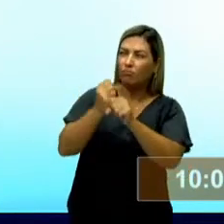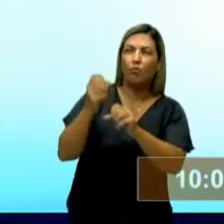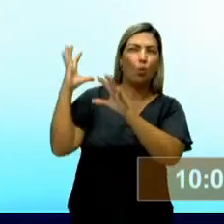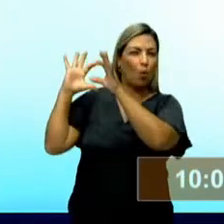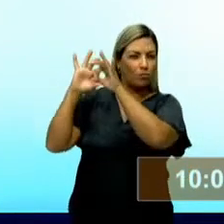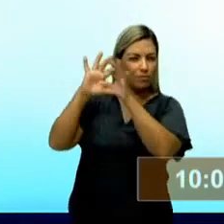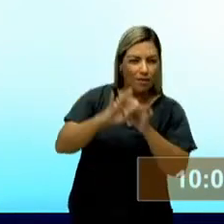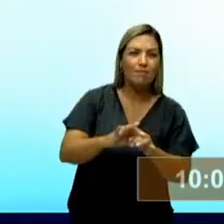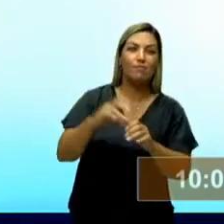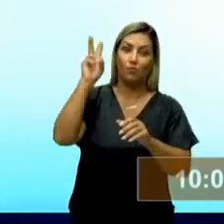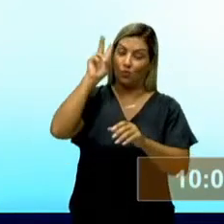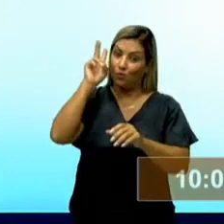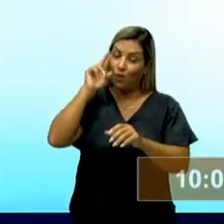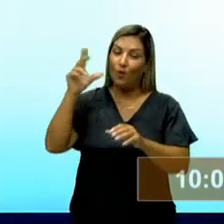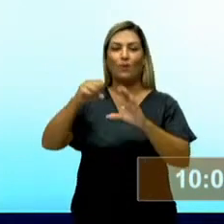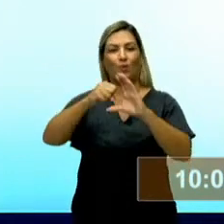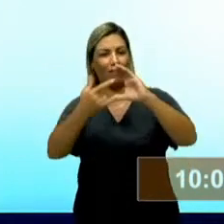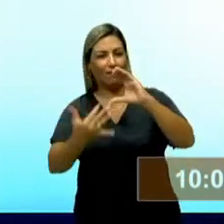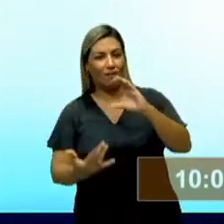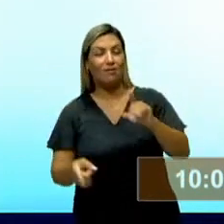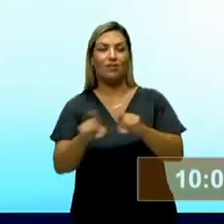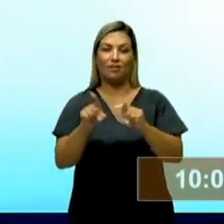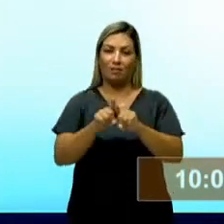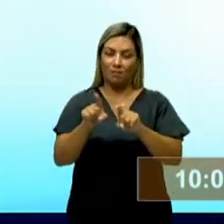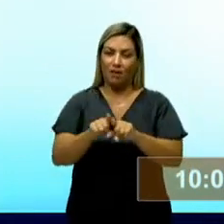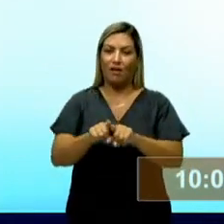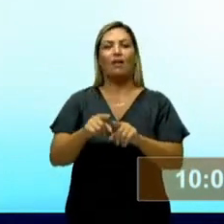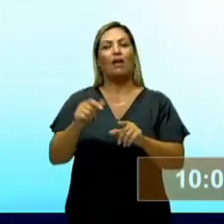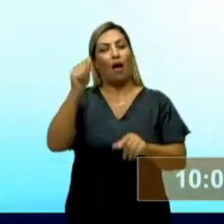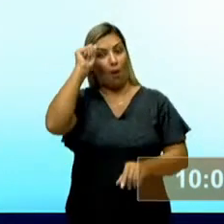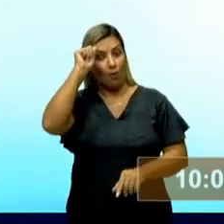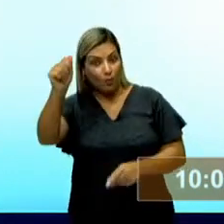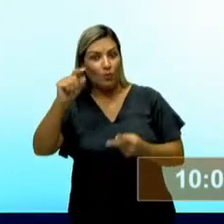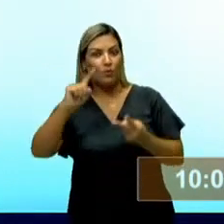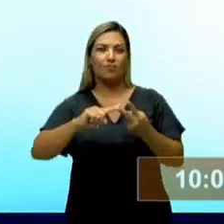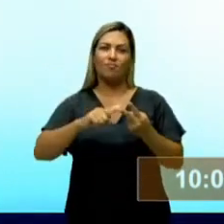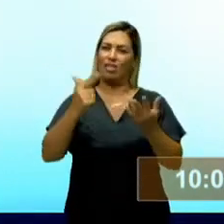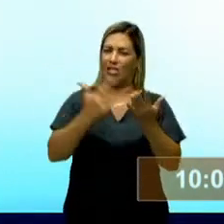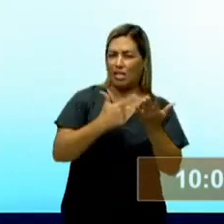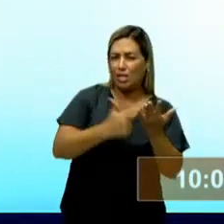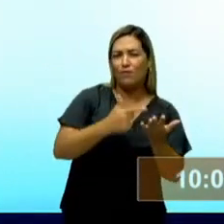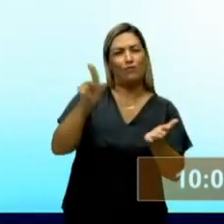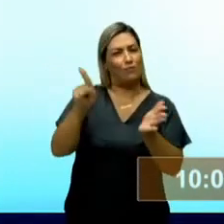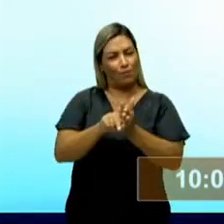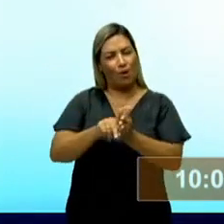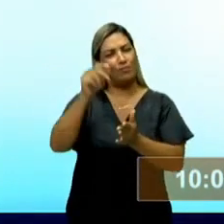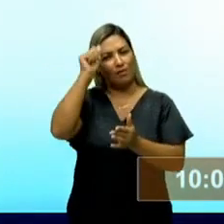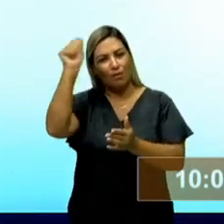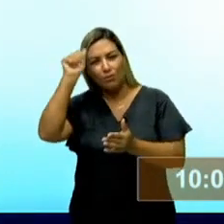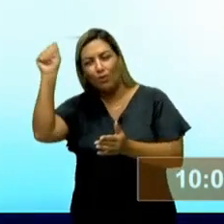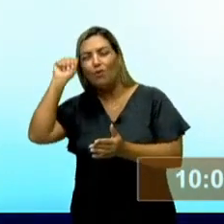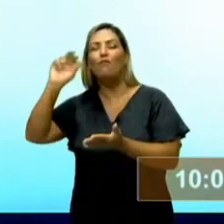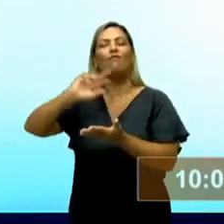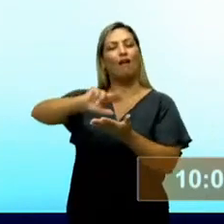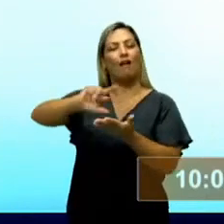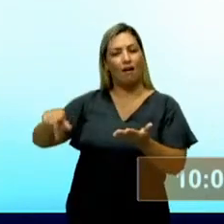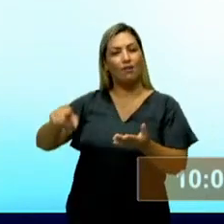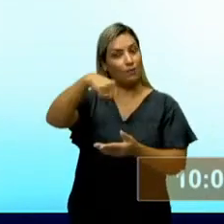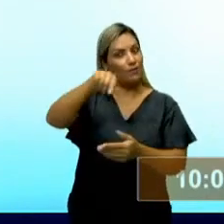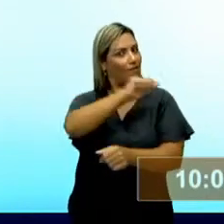características e no final, autores e obras, que é uma parte também muito importante para você, aluno.